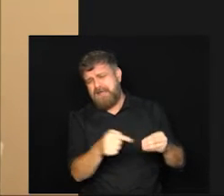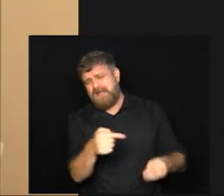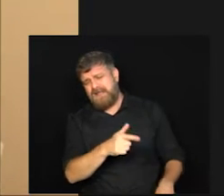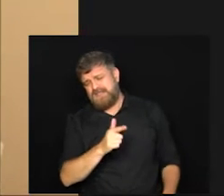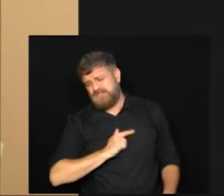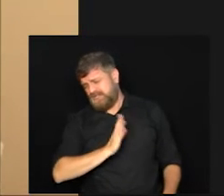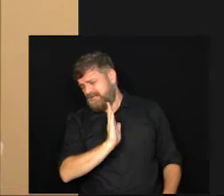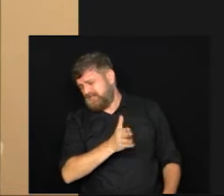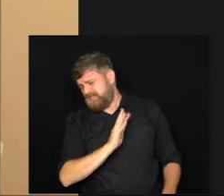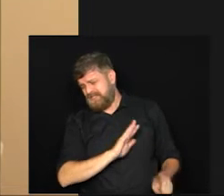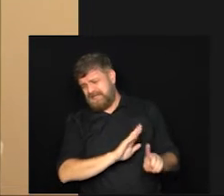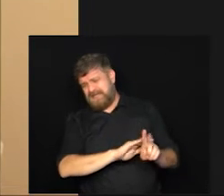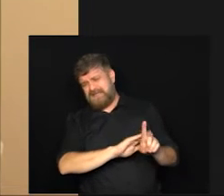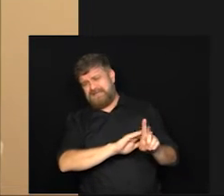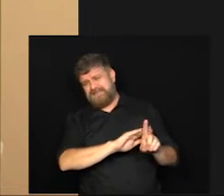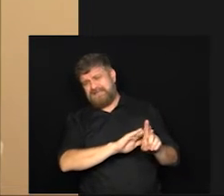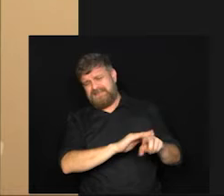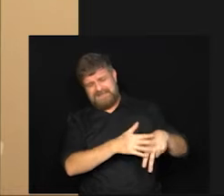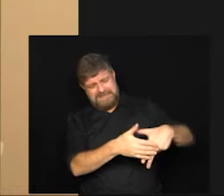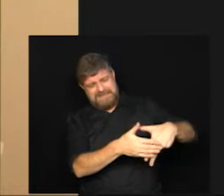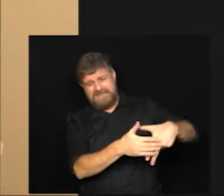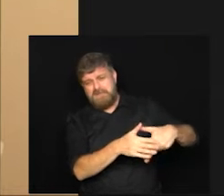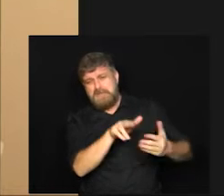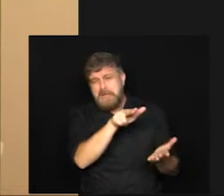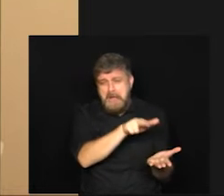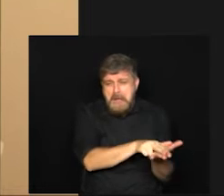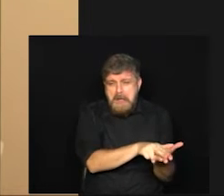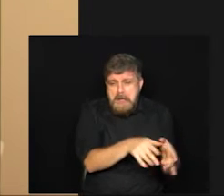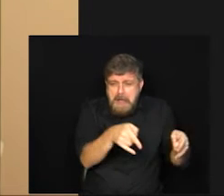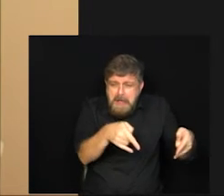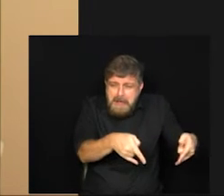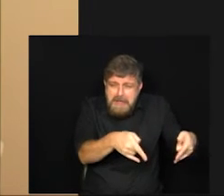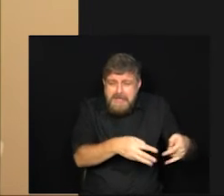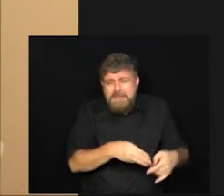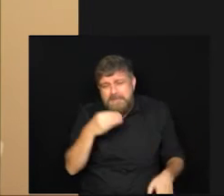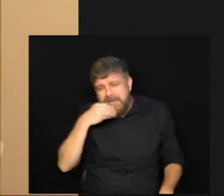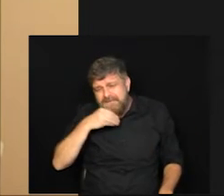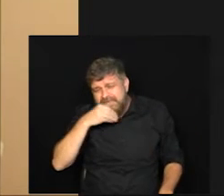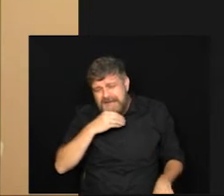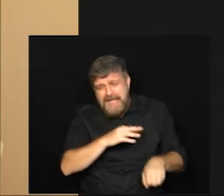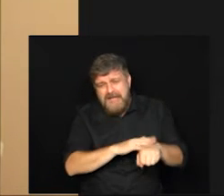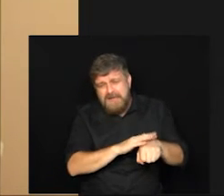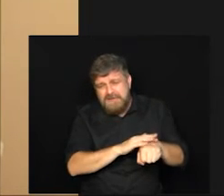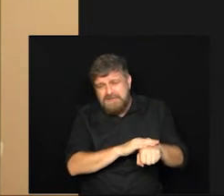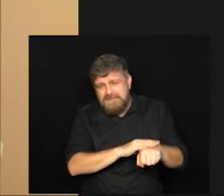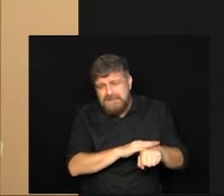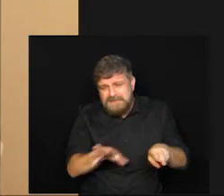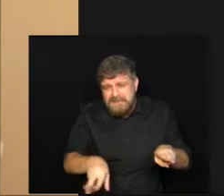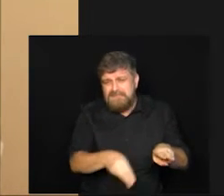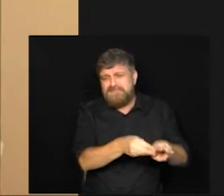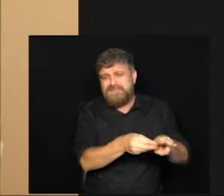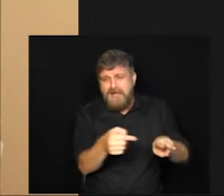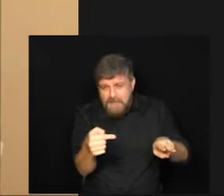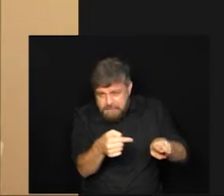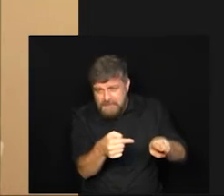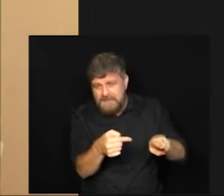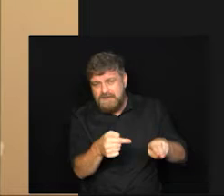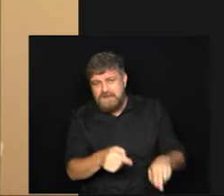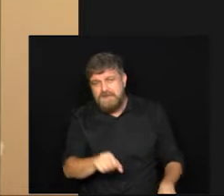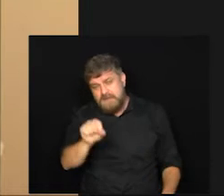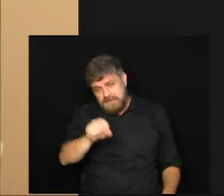já é estados acamados com muitas doenças muitas comorbidades e que eles